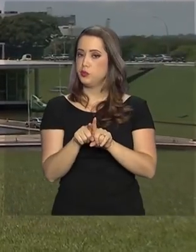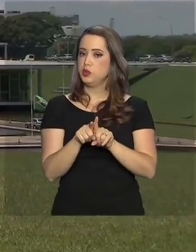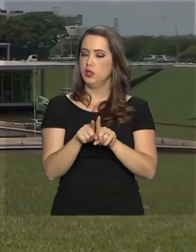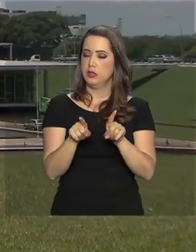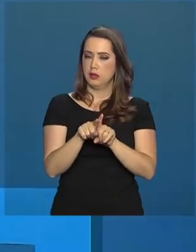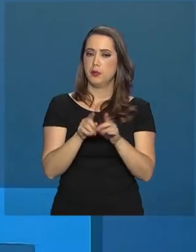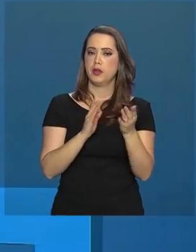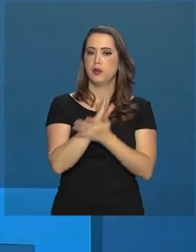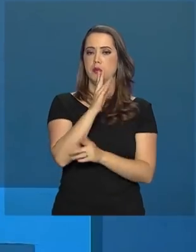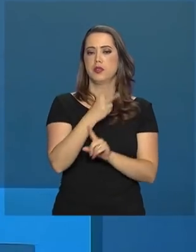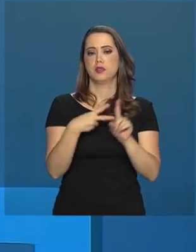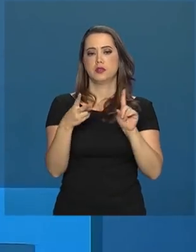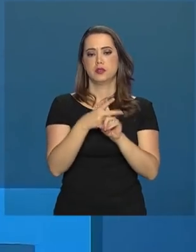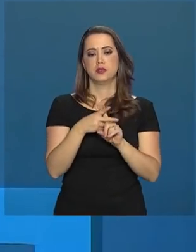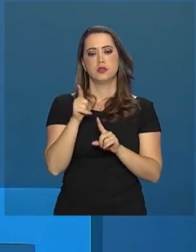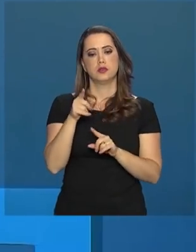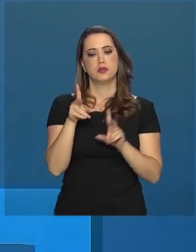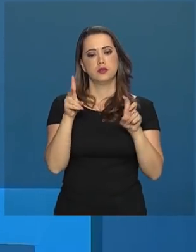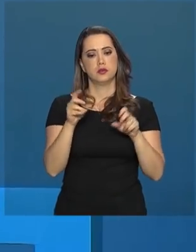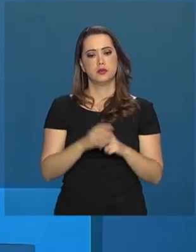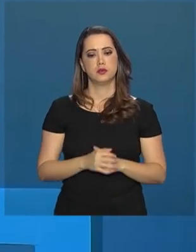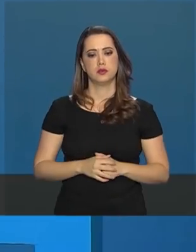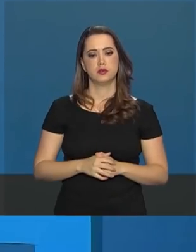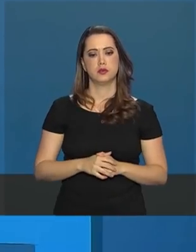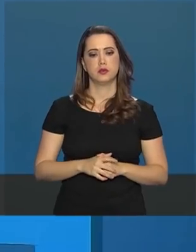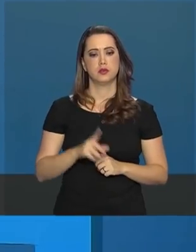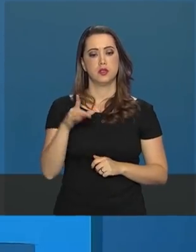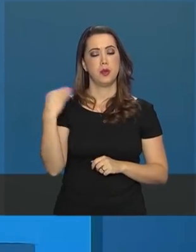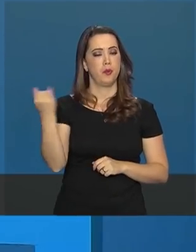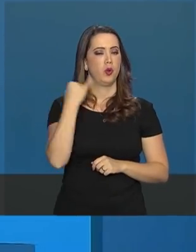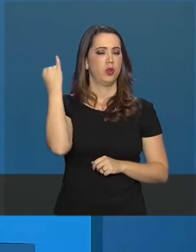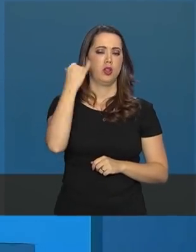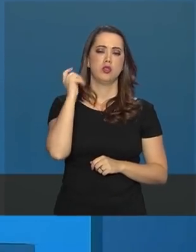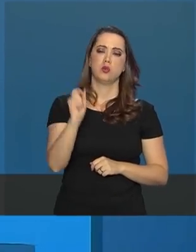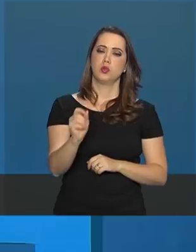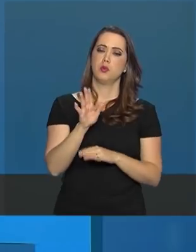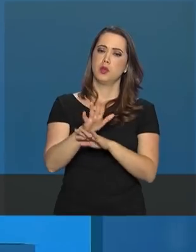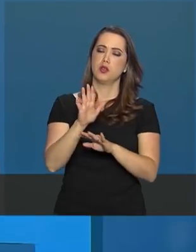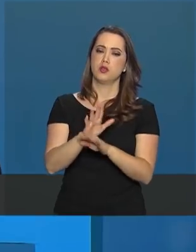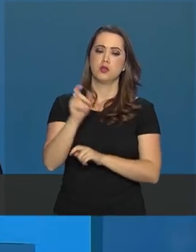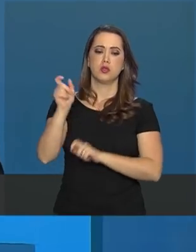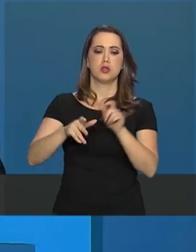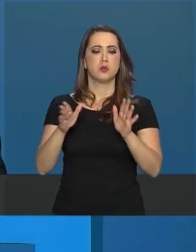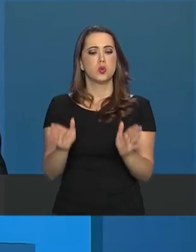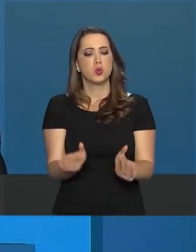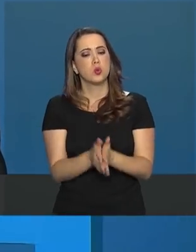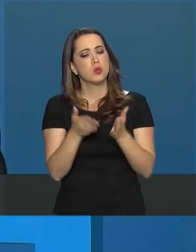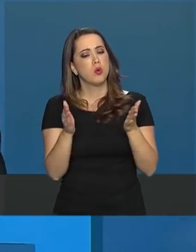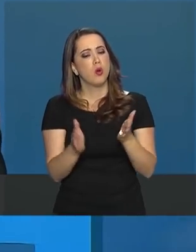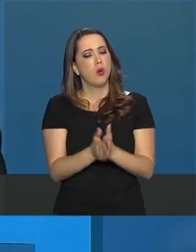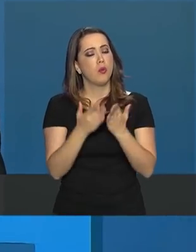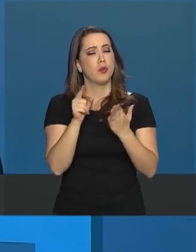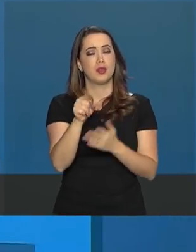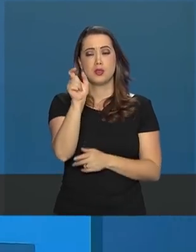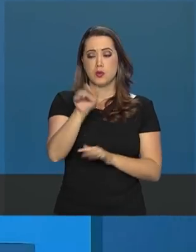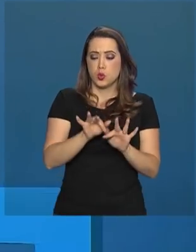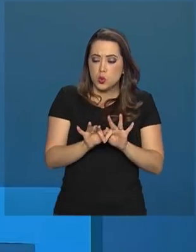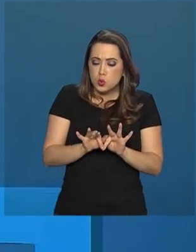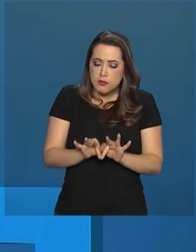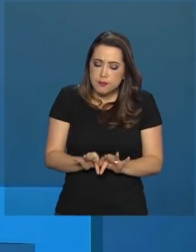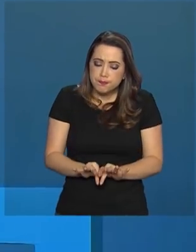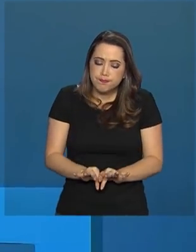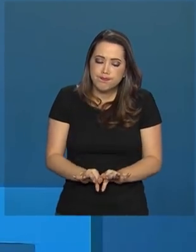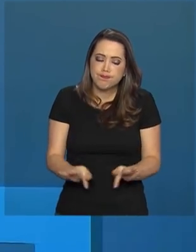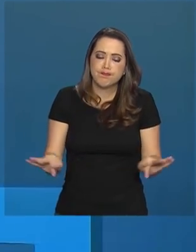foi destacada. Essa reestruturação é principalmente para ajudar os mais pobres, os mais humildes,